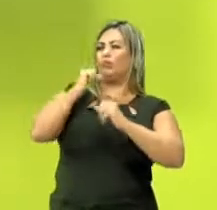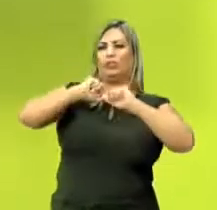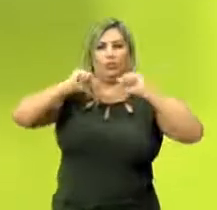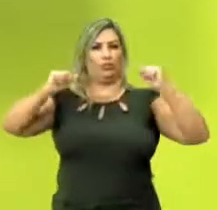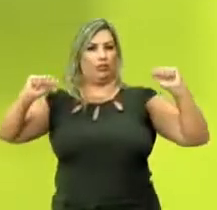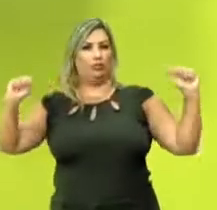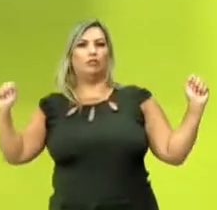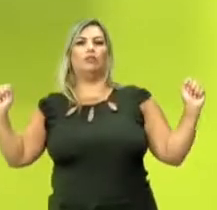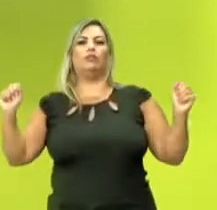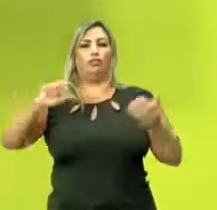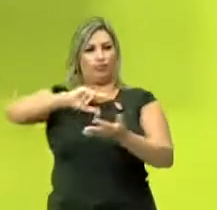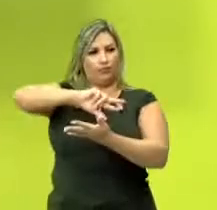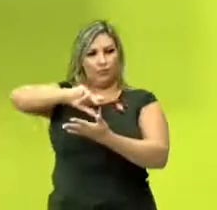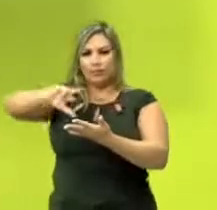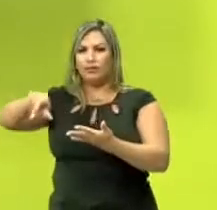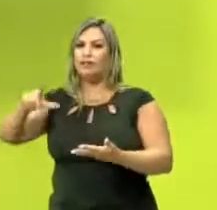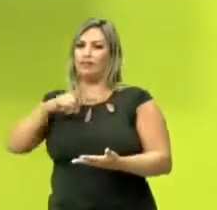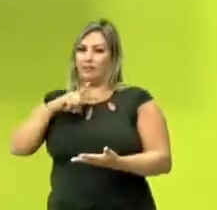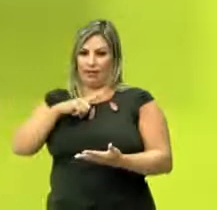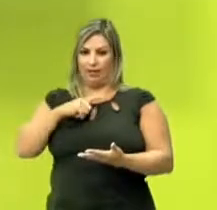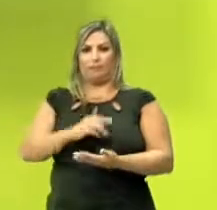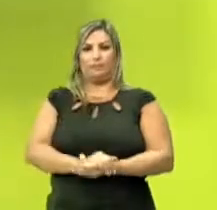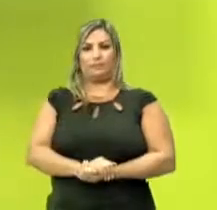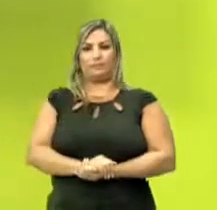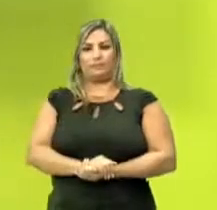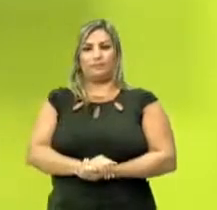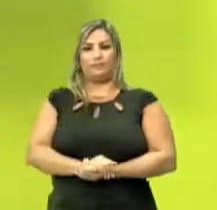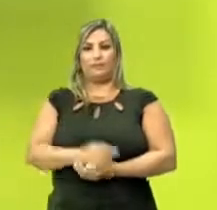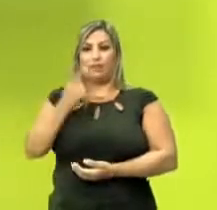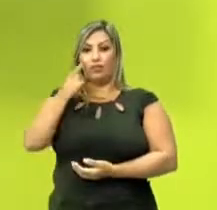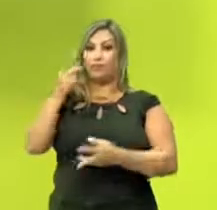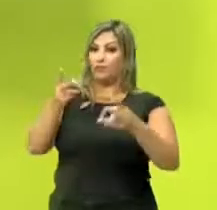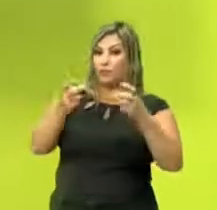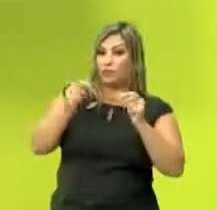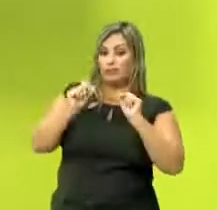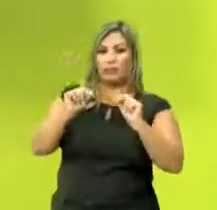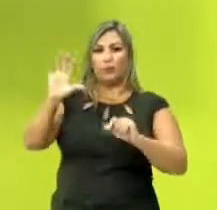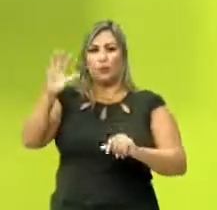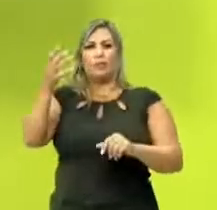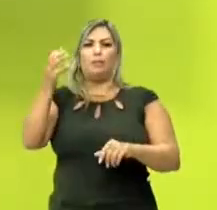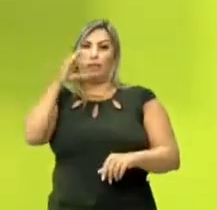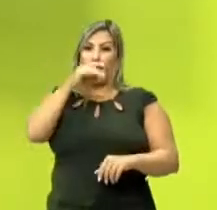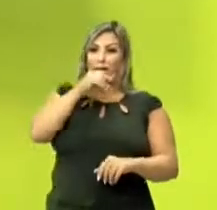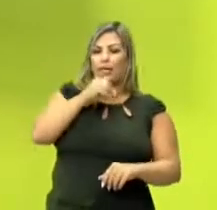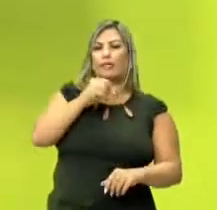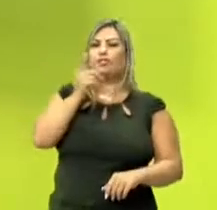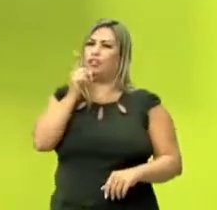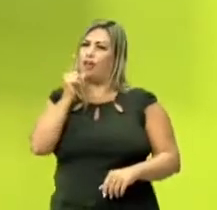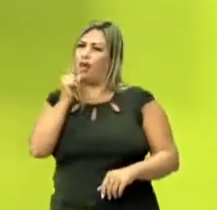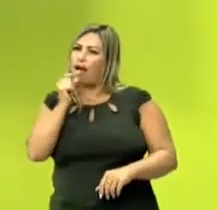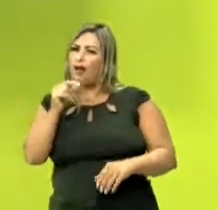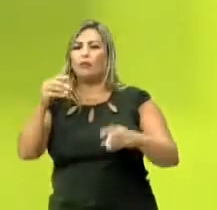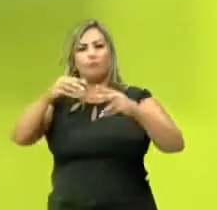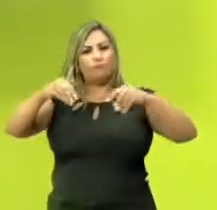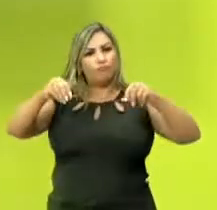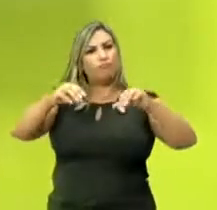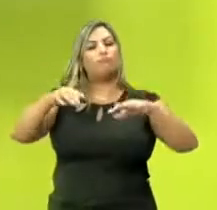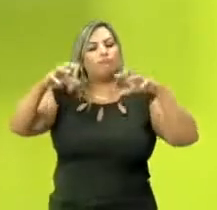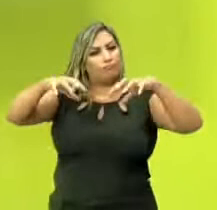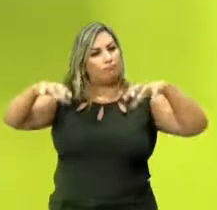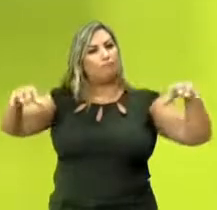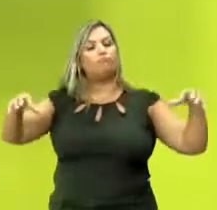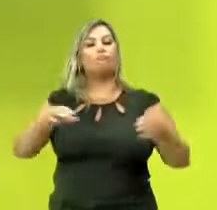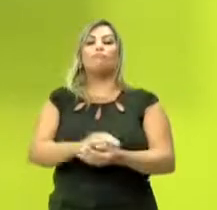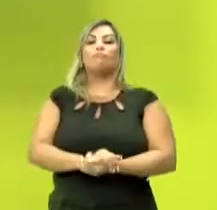e bastante diversificada. A gente vai ver que justamente o clima mais quente, mais úmido, nós teremos aí